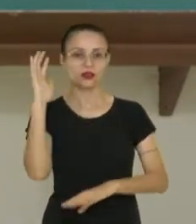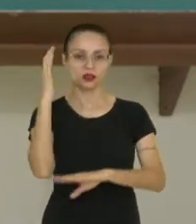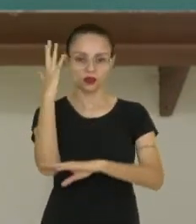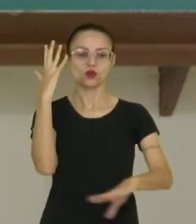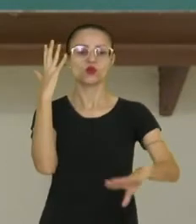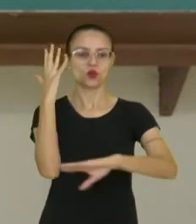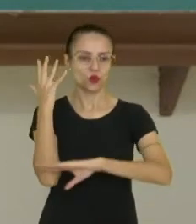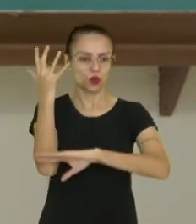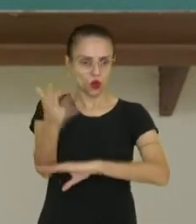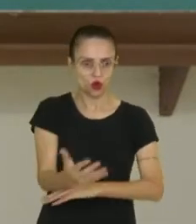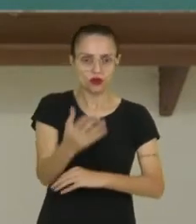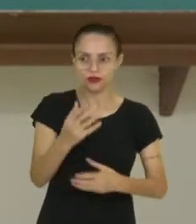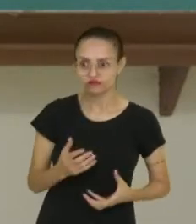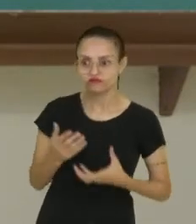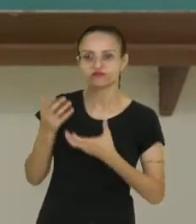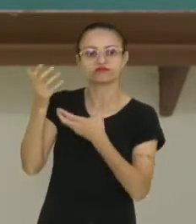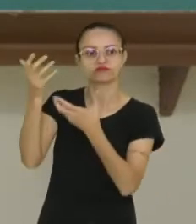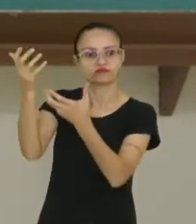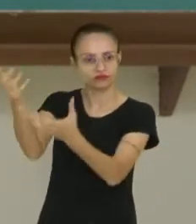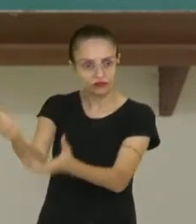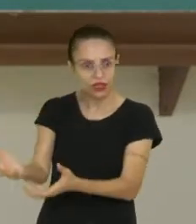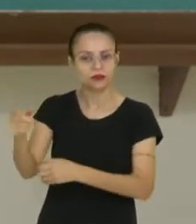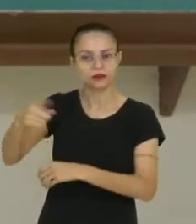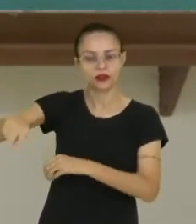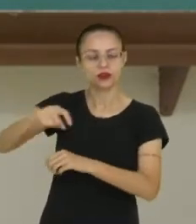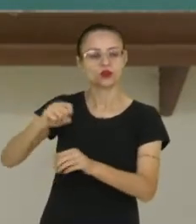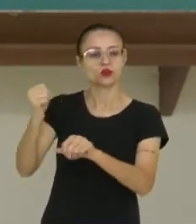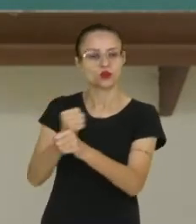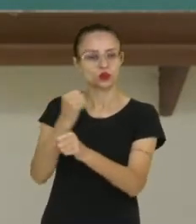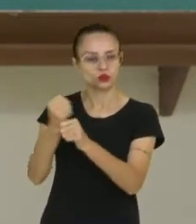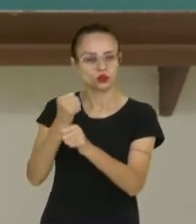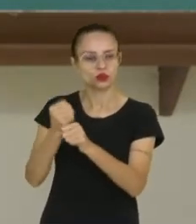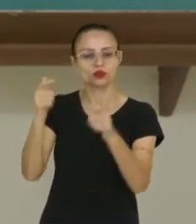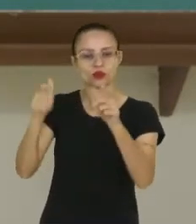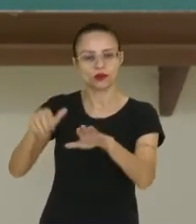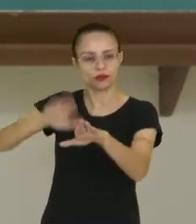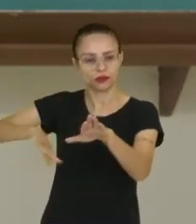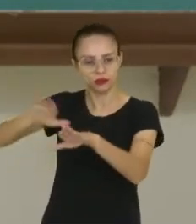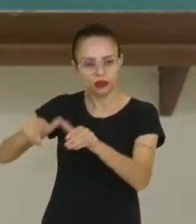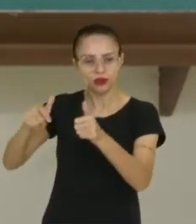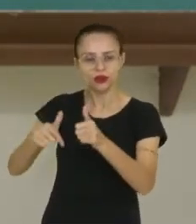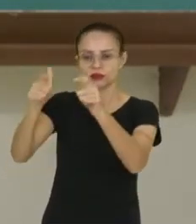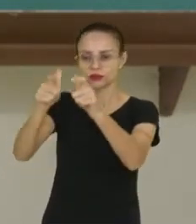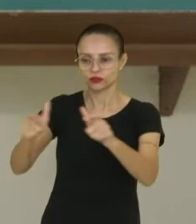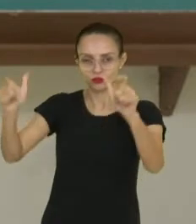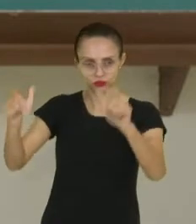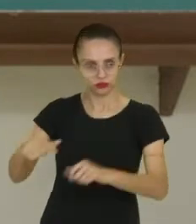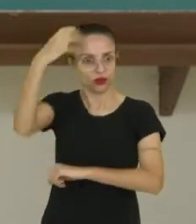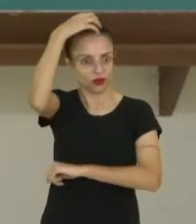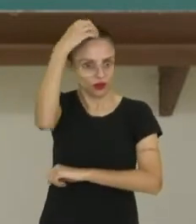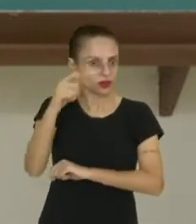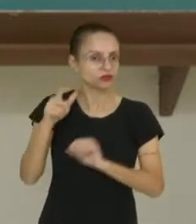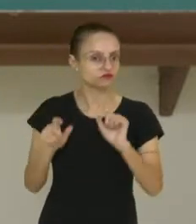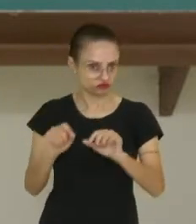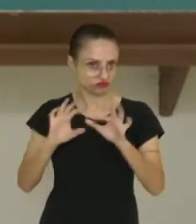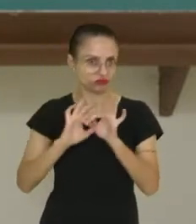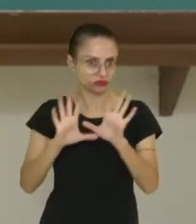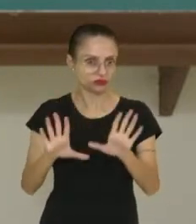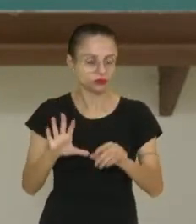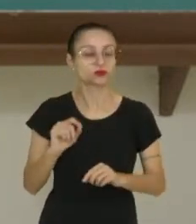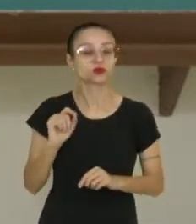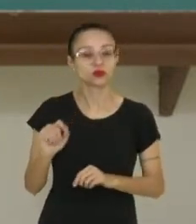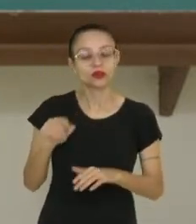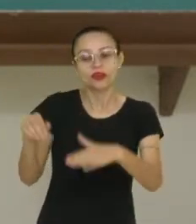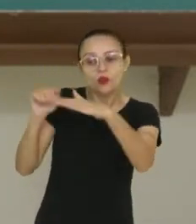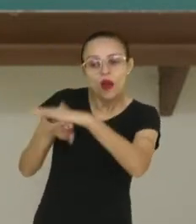do pau-brasil, trariam até feitorias que foram construídas então com autorização do rei de Portugal, onde